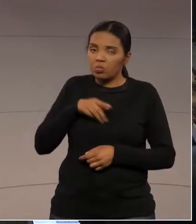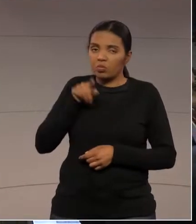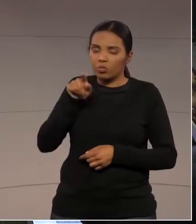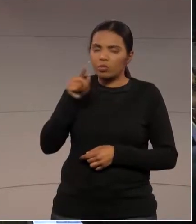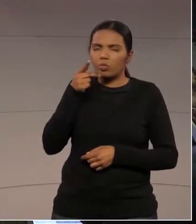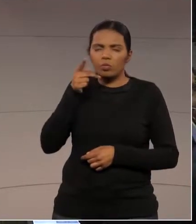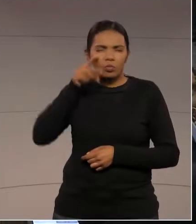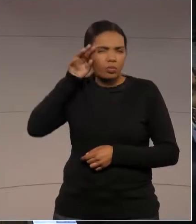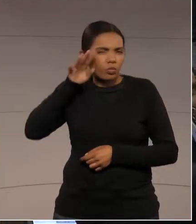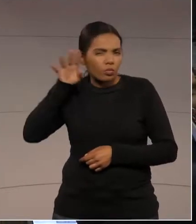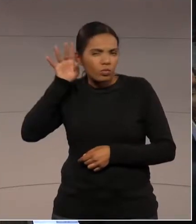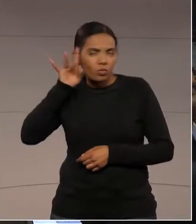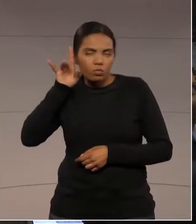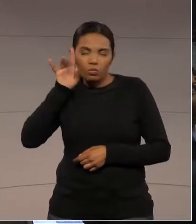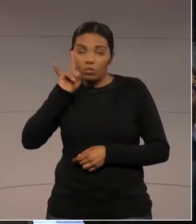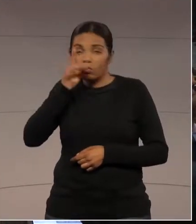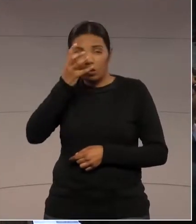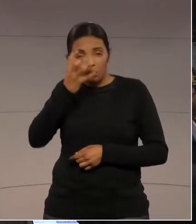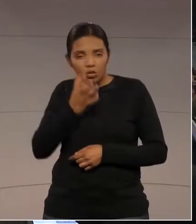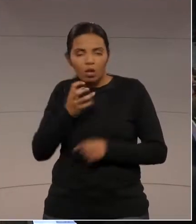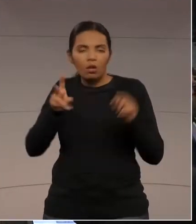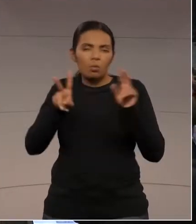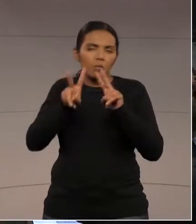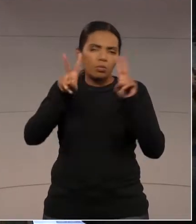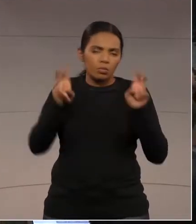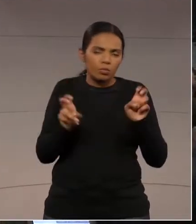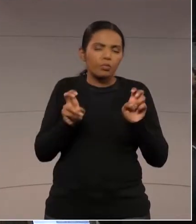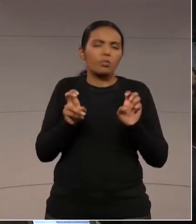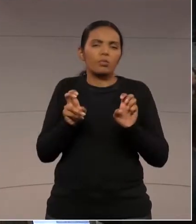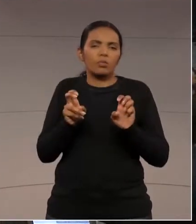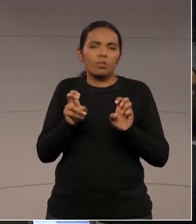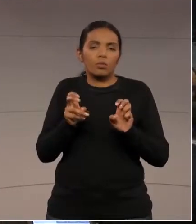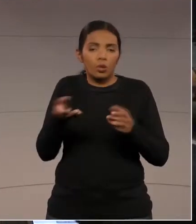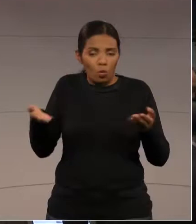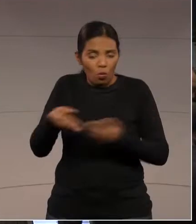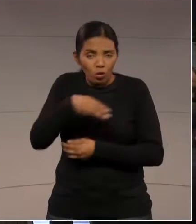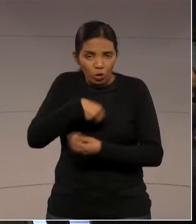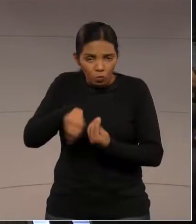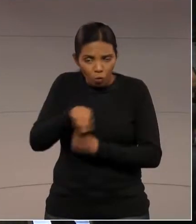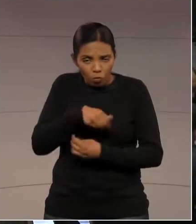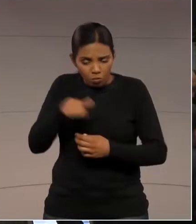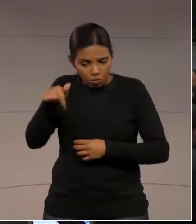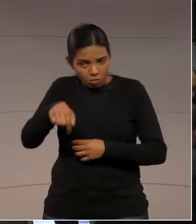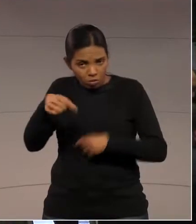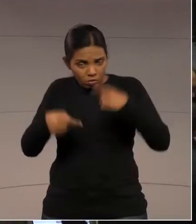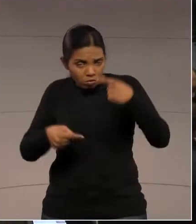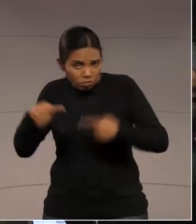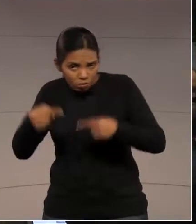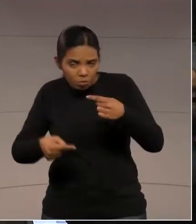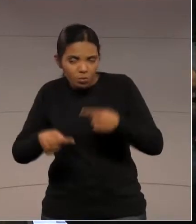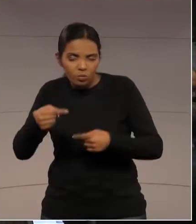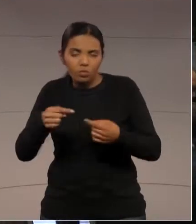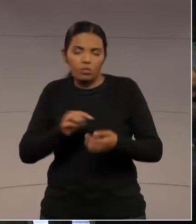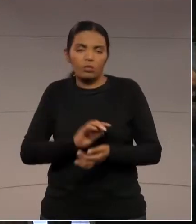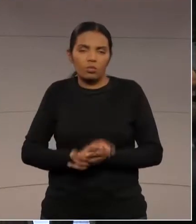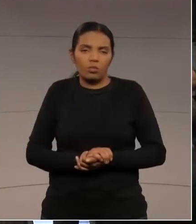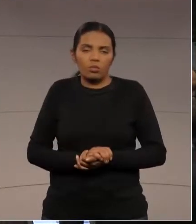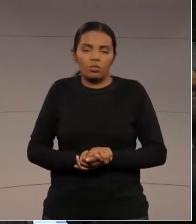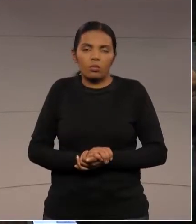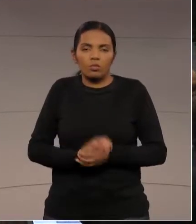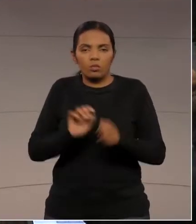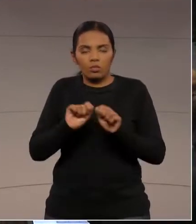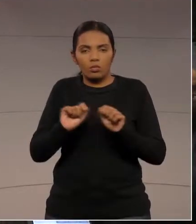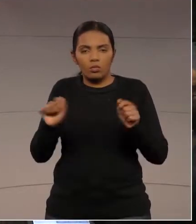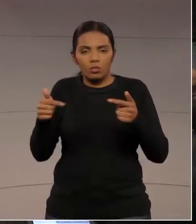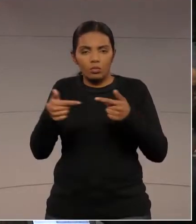quando reflete com muita serenidade o tema que nos envolve hoje no debate da Assembleia Legislativa